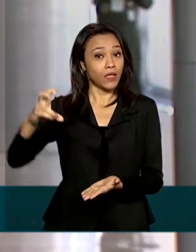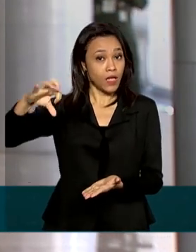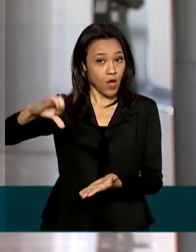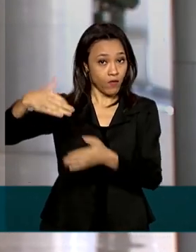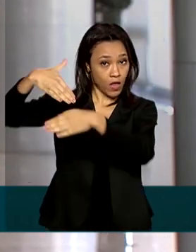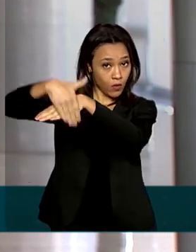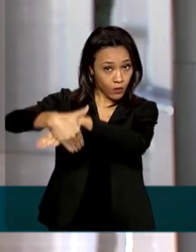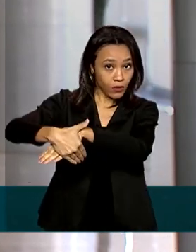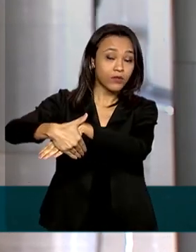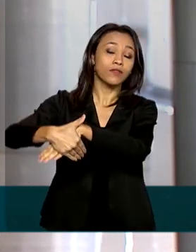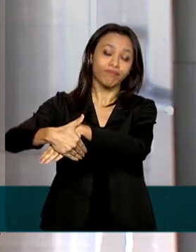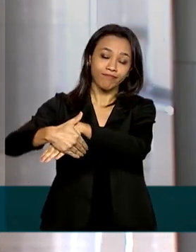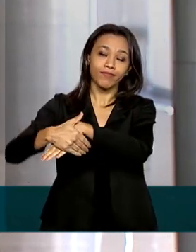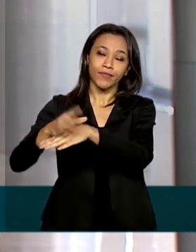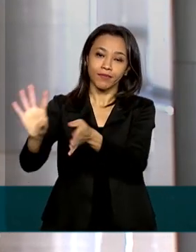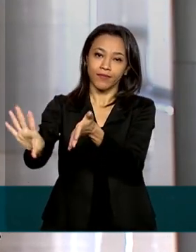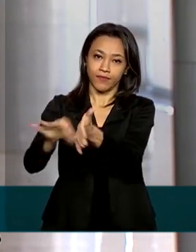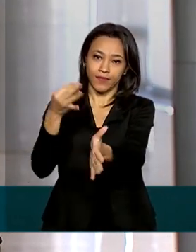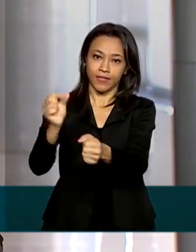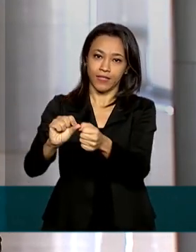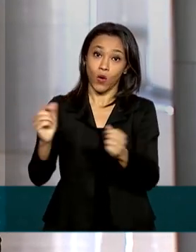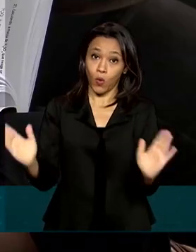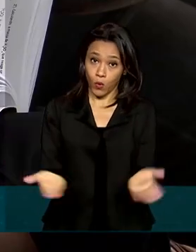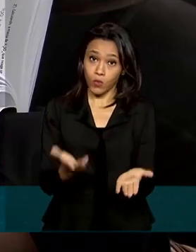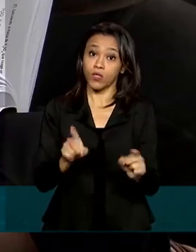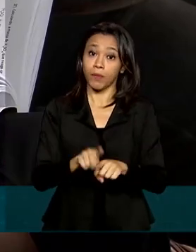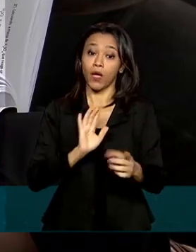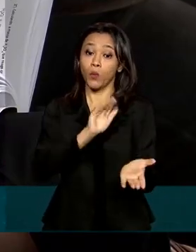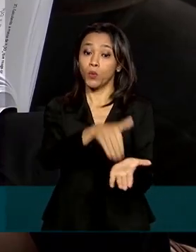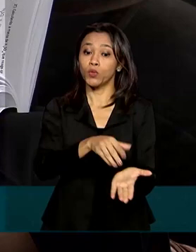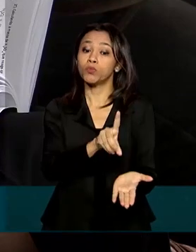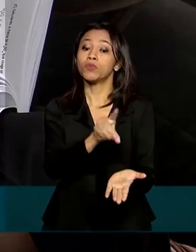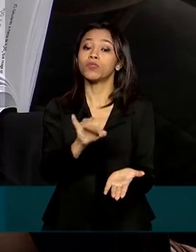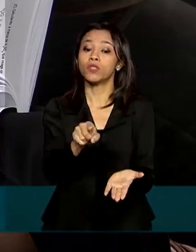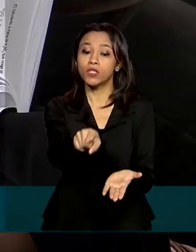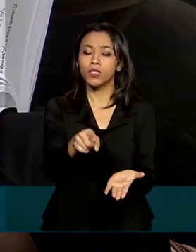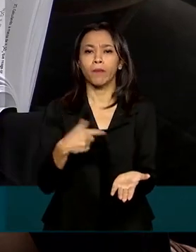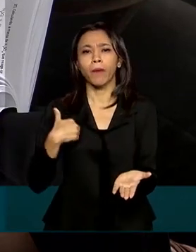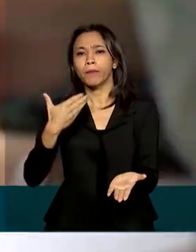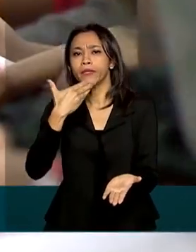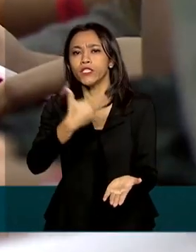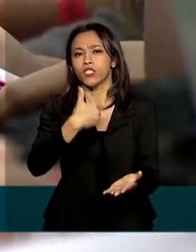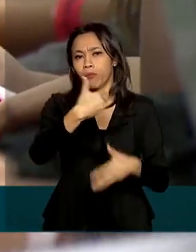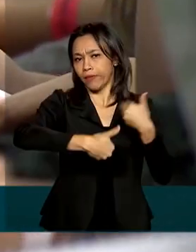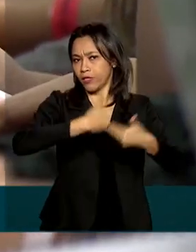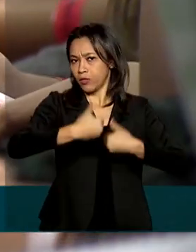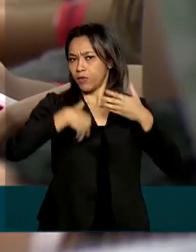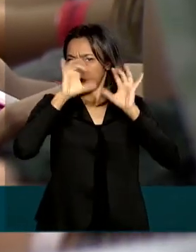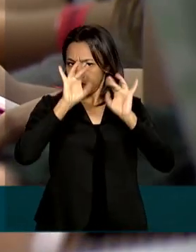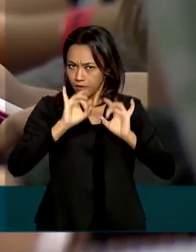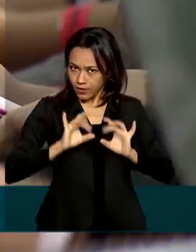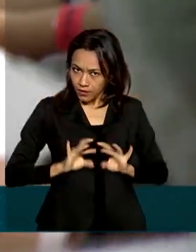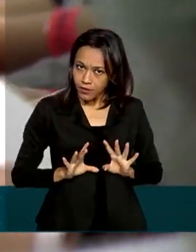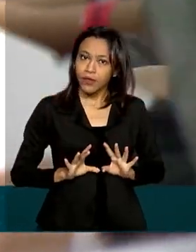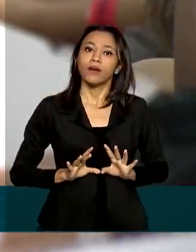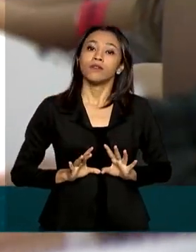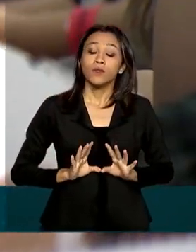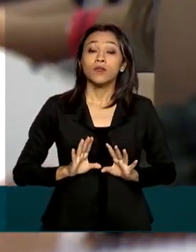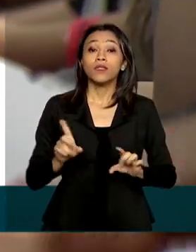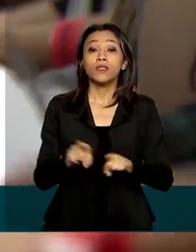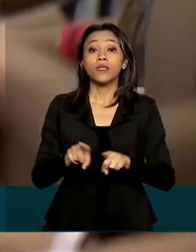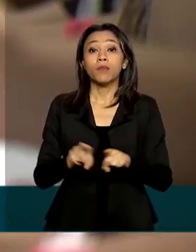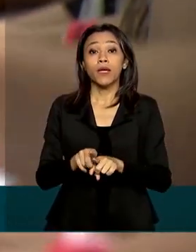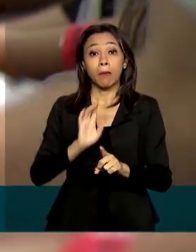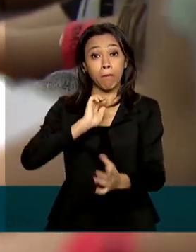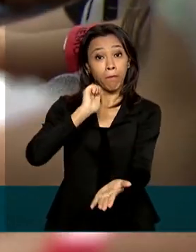para fazer essa inscrição. Hoje também é o último dia para poder requerer algum tipo de atendimento especializado. E a data final